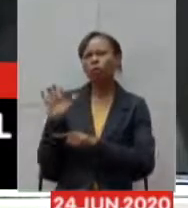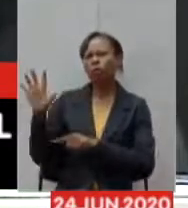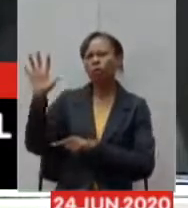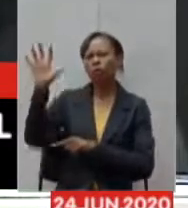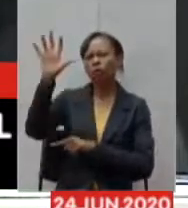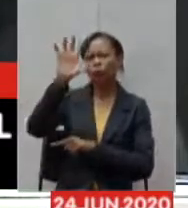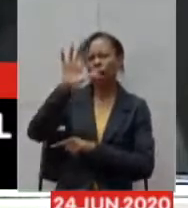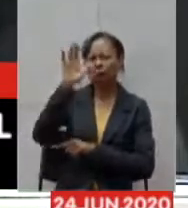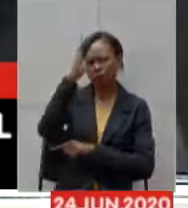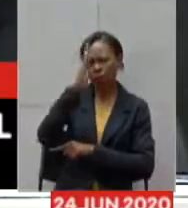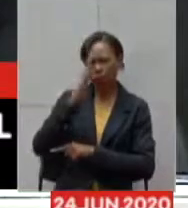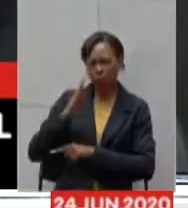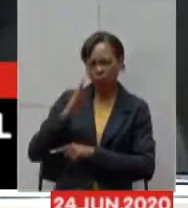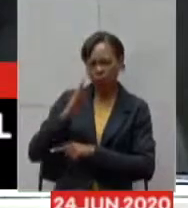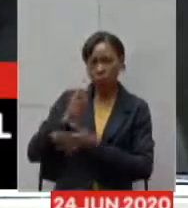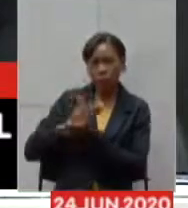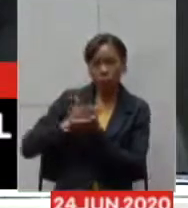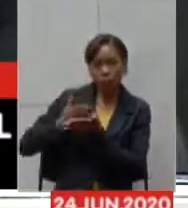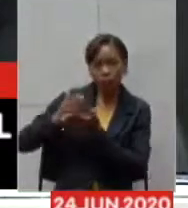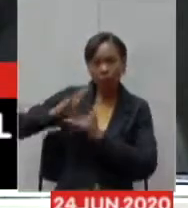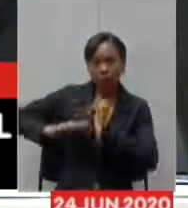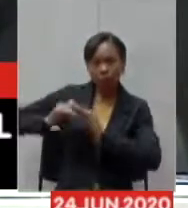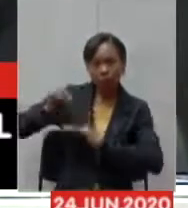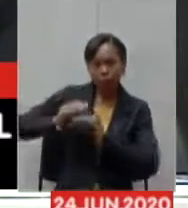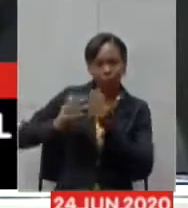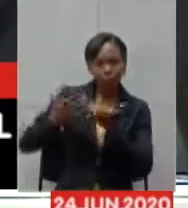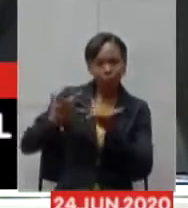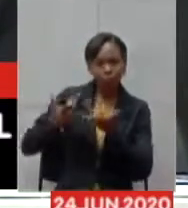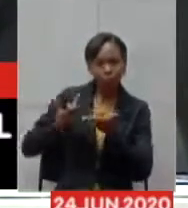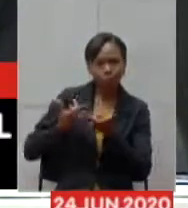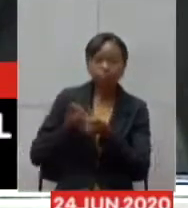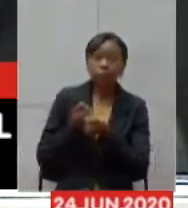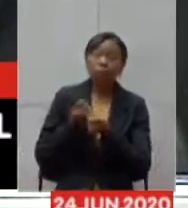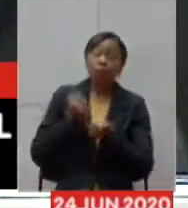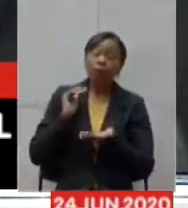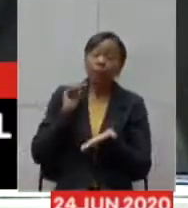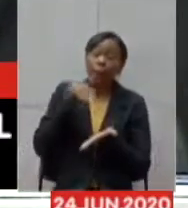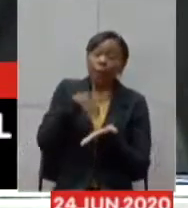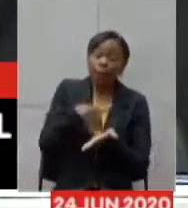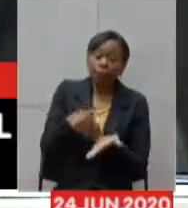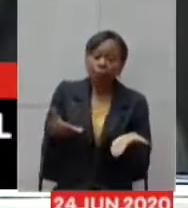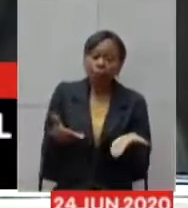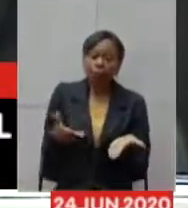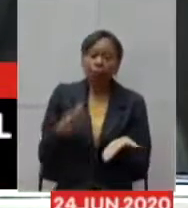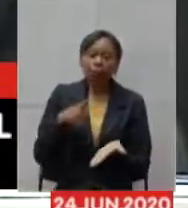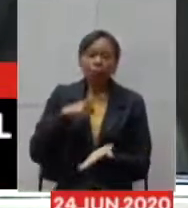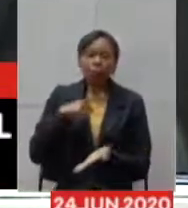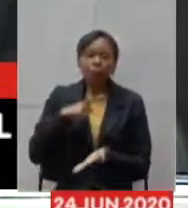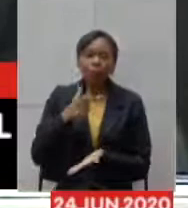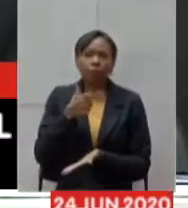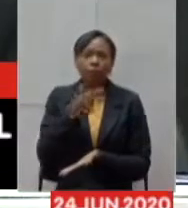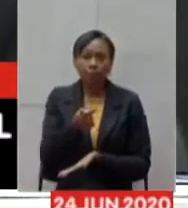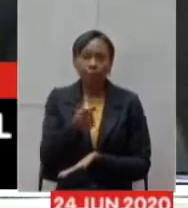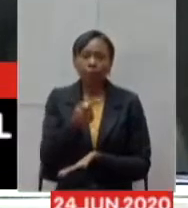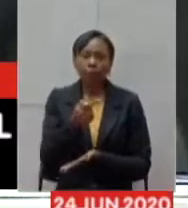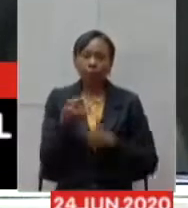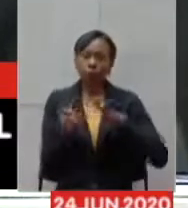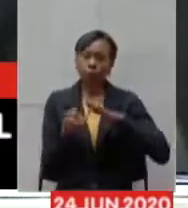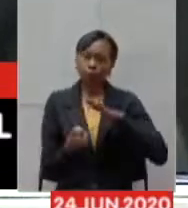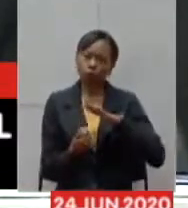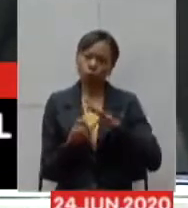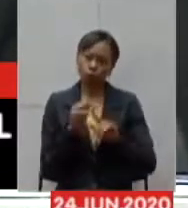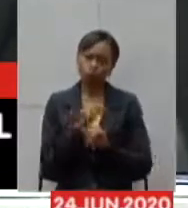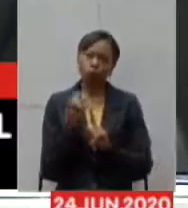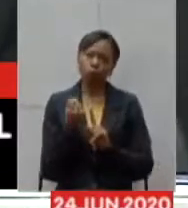se qualificaram e aí realmente até o momento nós já temos sete organizações sociais qualificadas